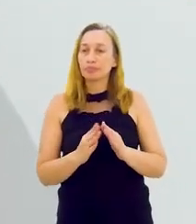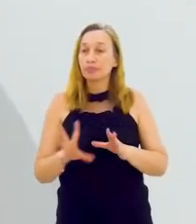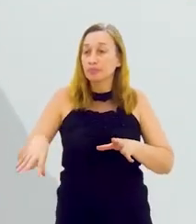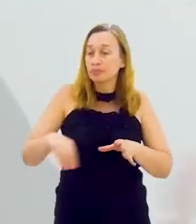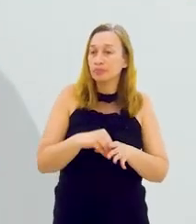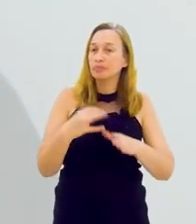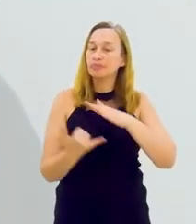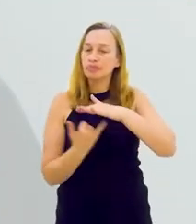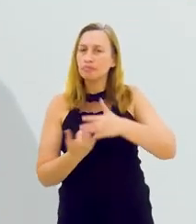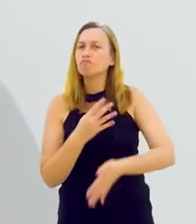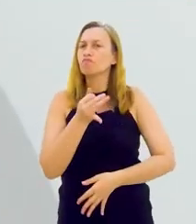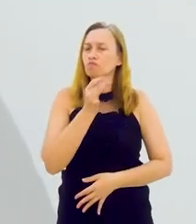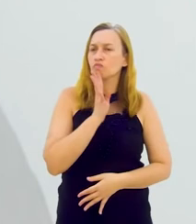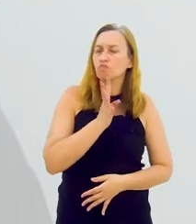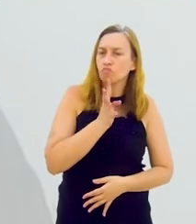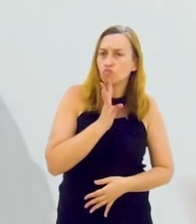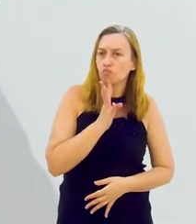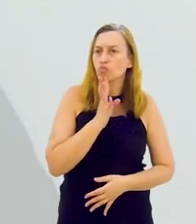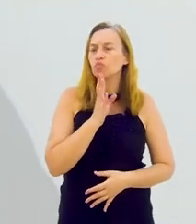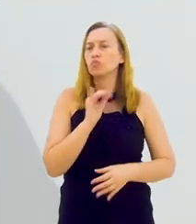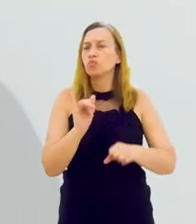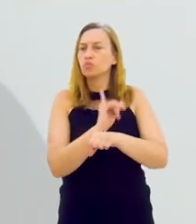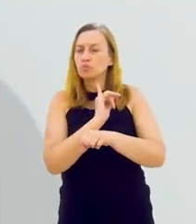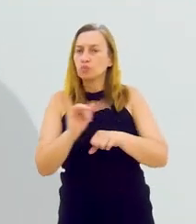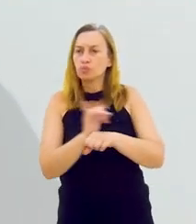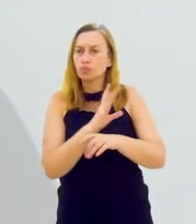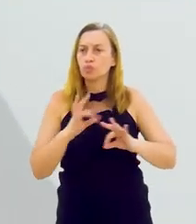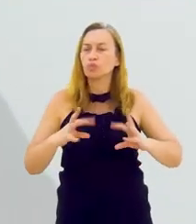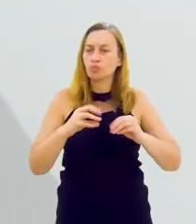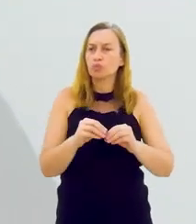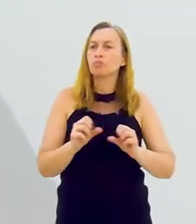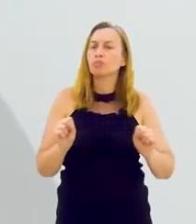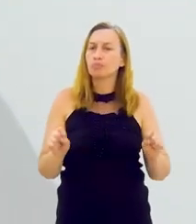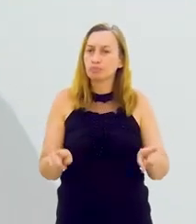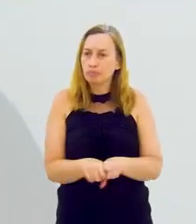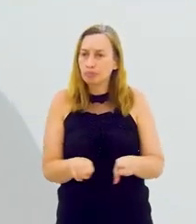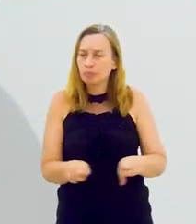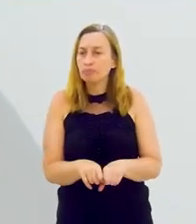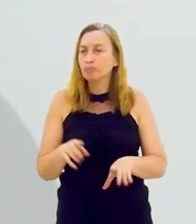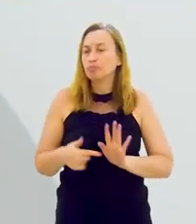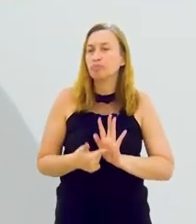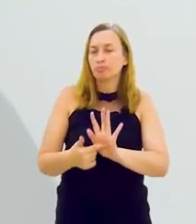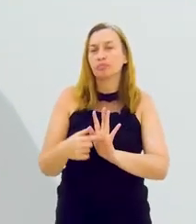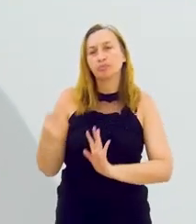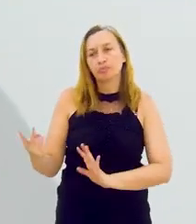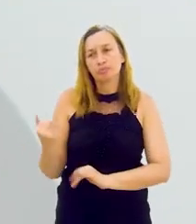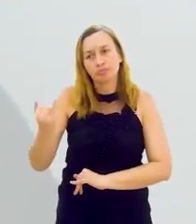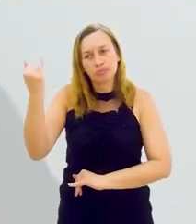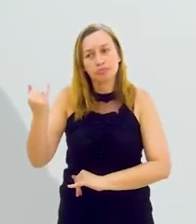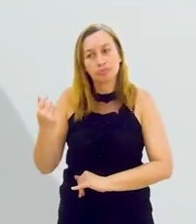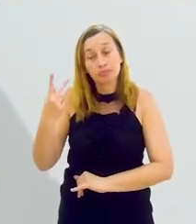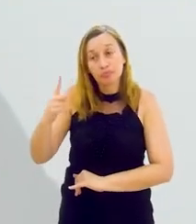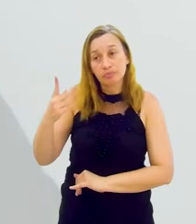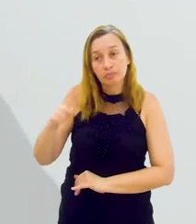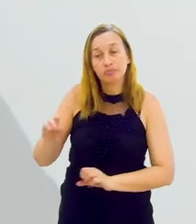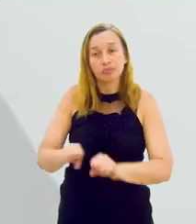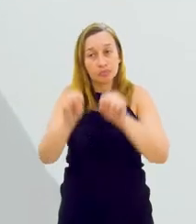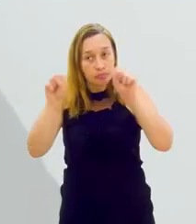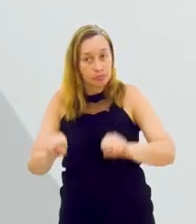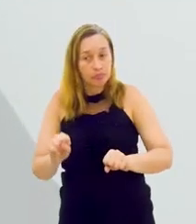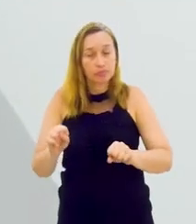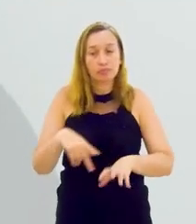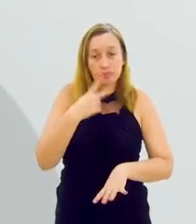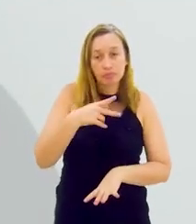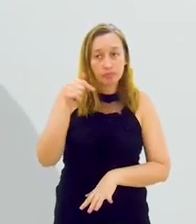a prata da casa, que está lá dentro da instituição, que conhece os meandros e os mecanismos para poder também mostrar a importância